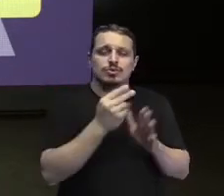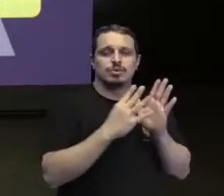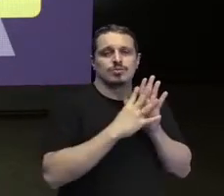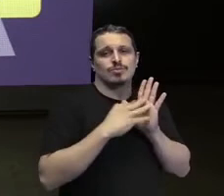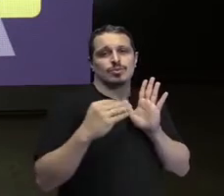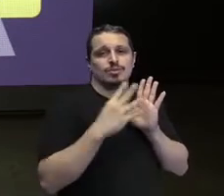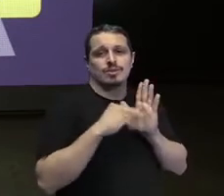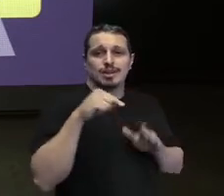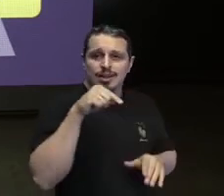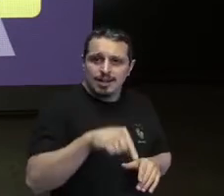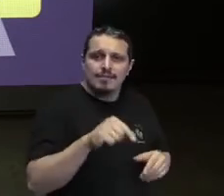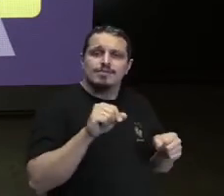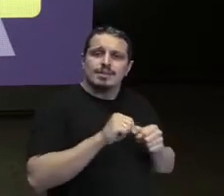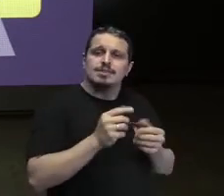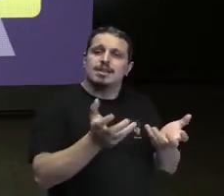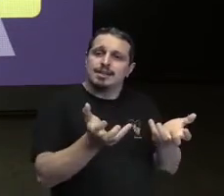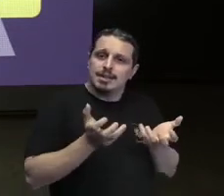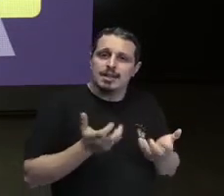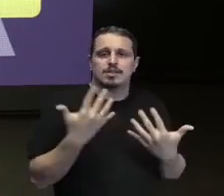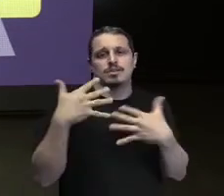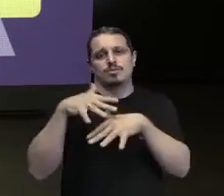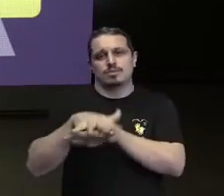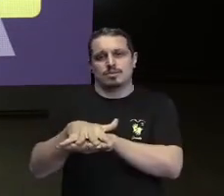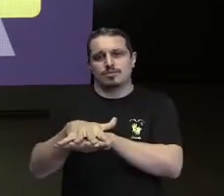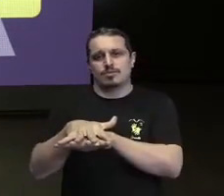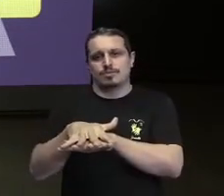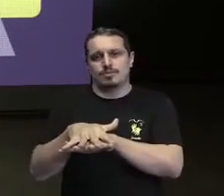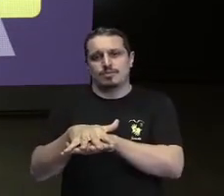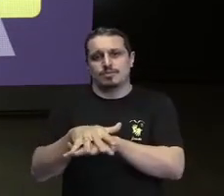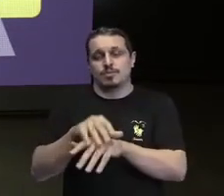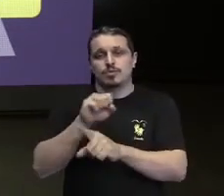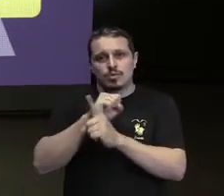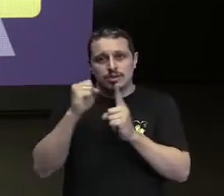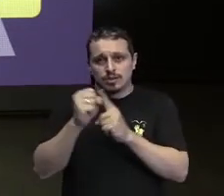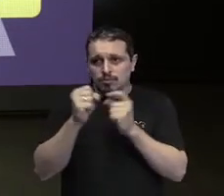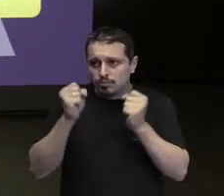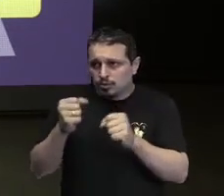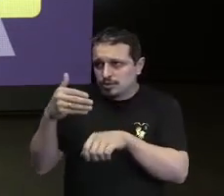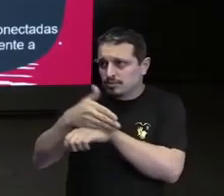inclusão na sociedade você passa para mim por favor